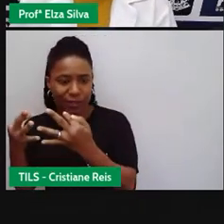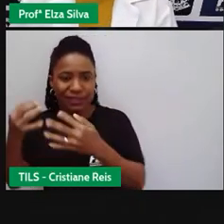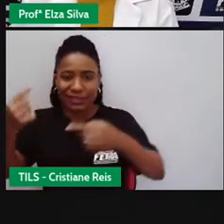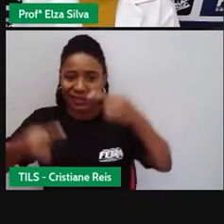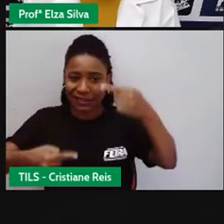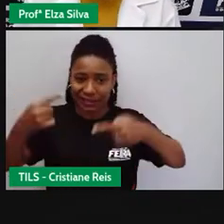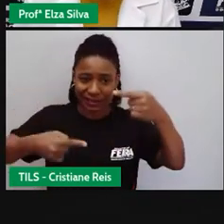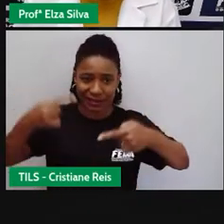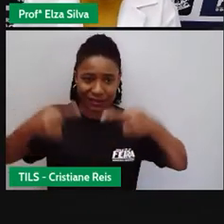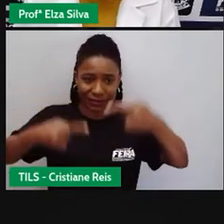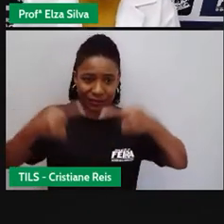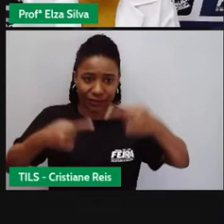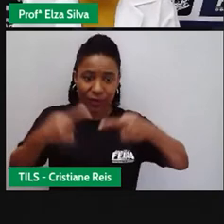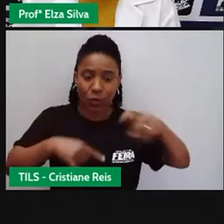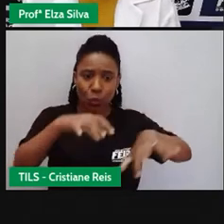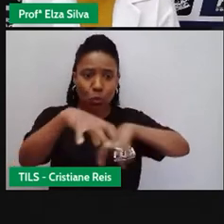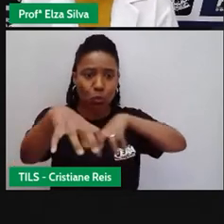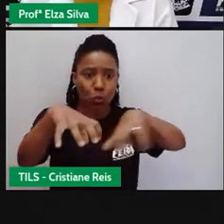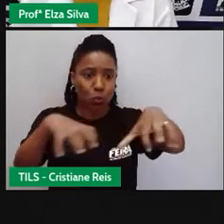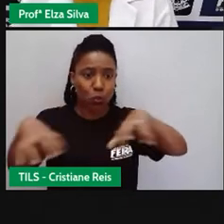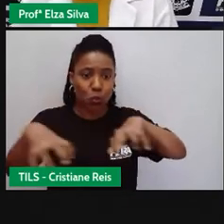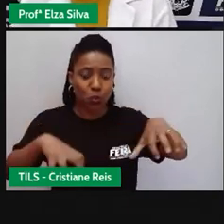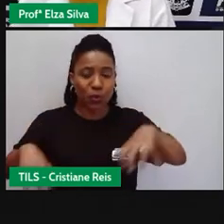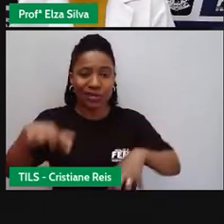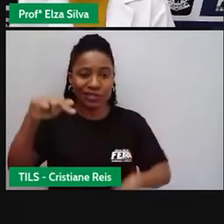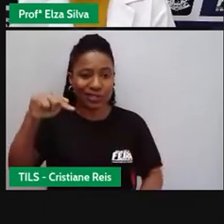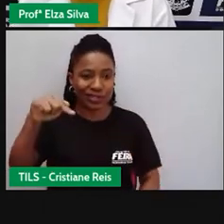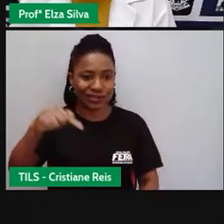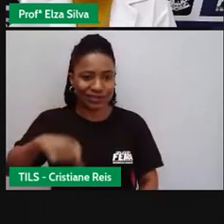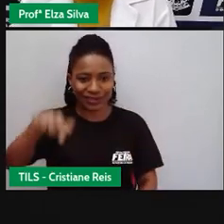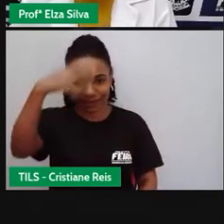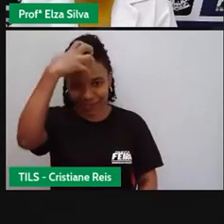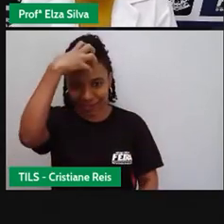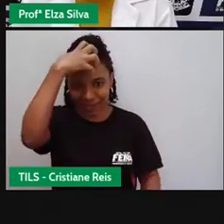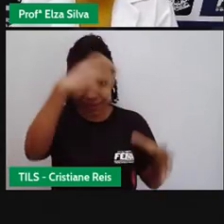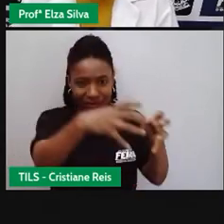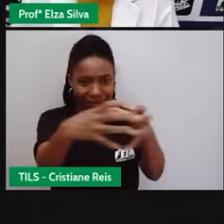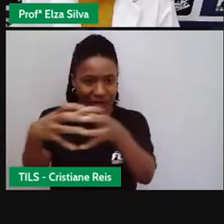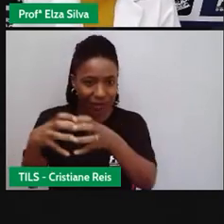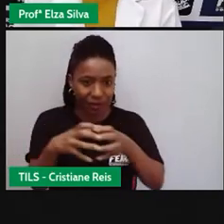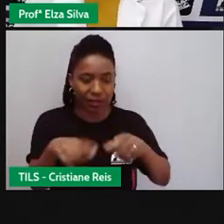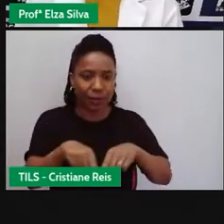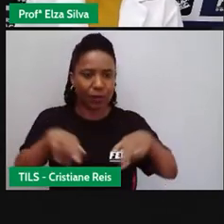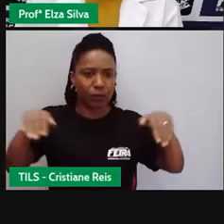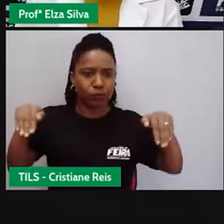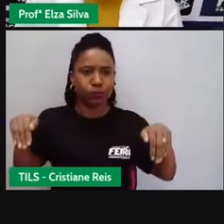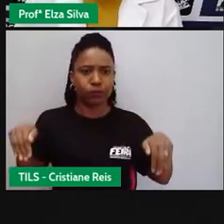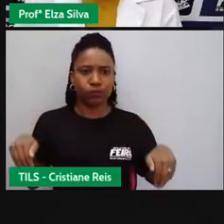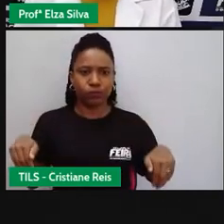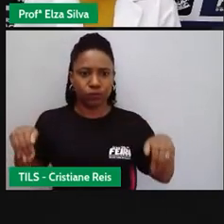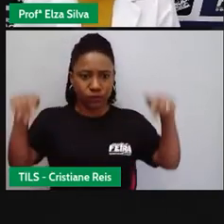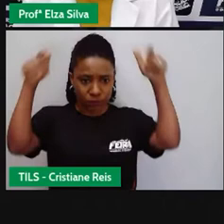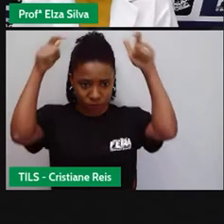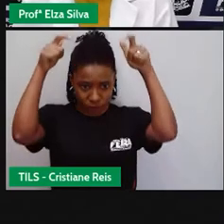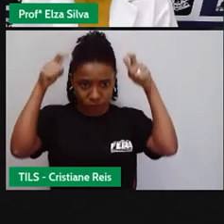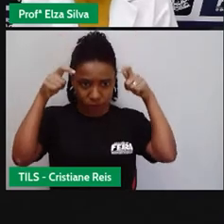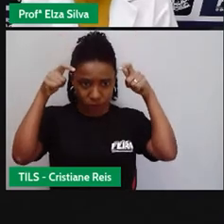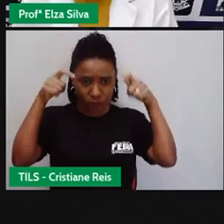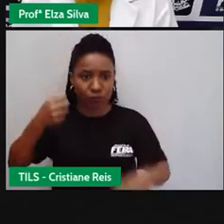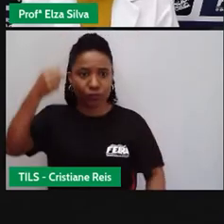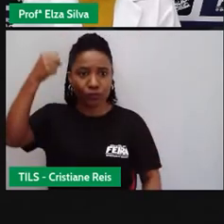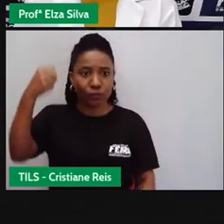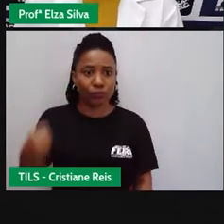entre sete reinos. E também para assumir o trono de fé. A série foi filmada em Malta,